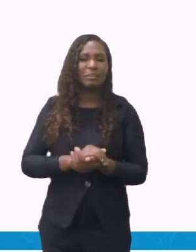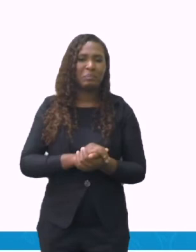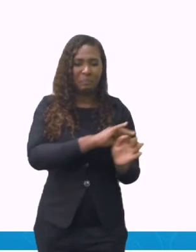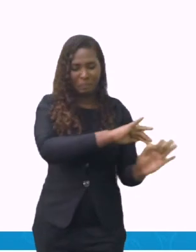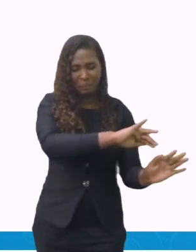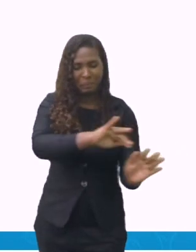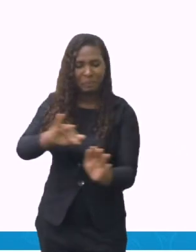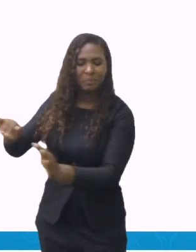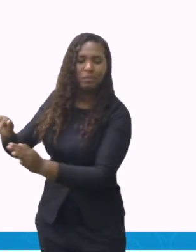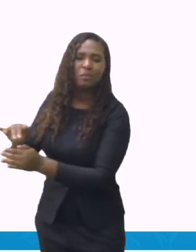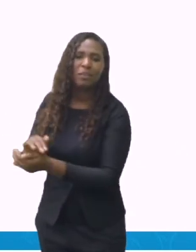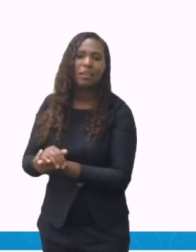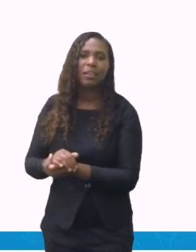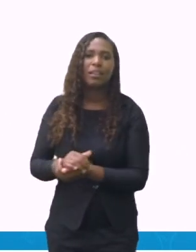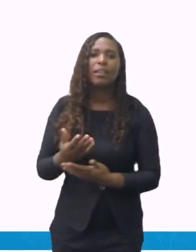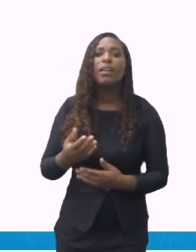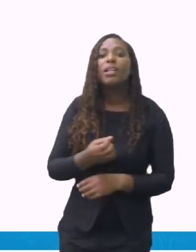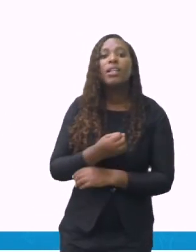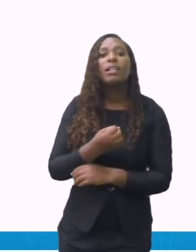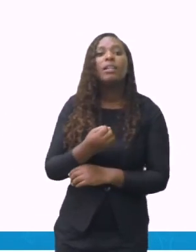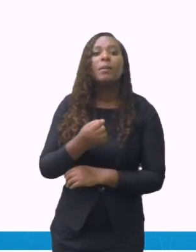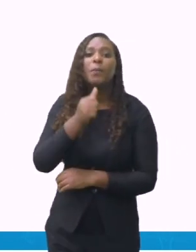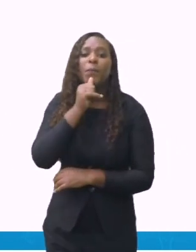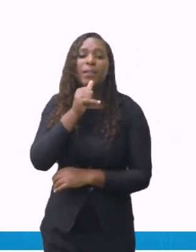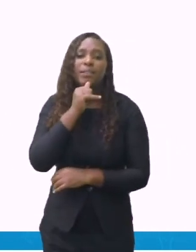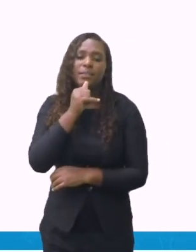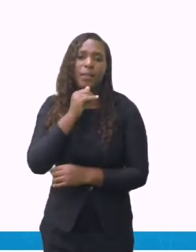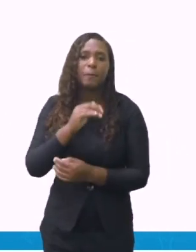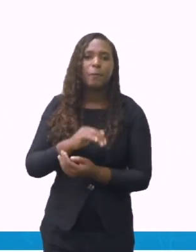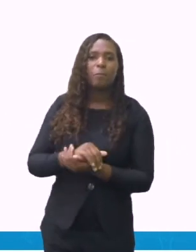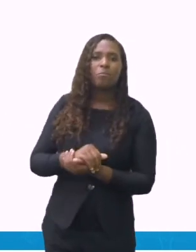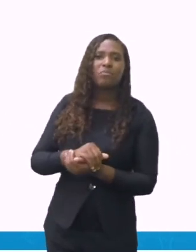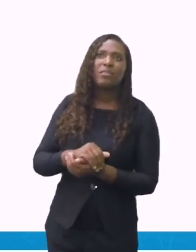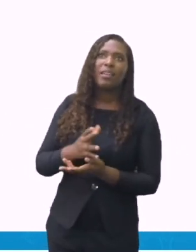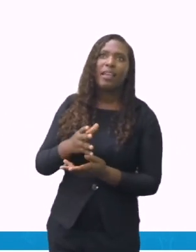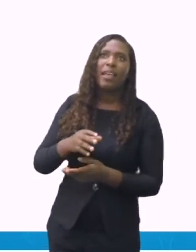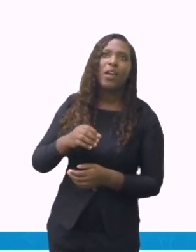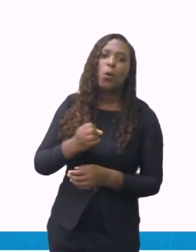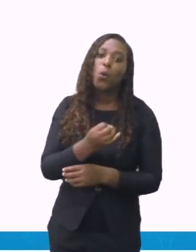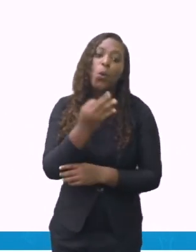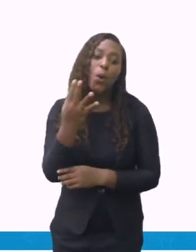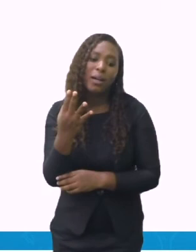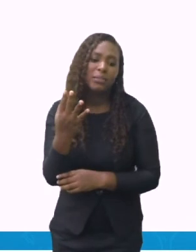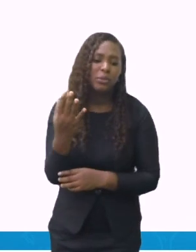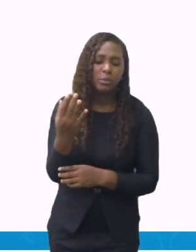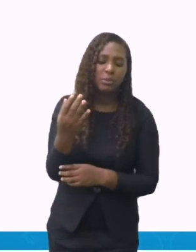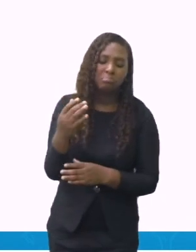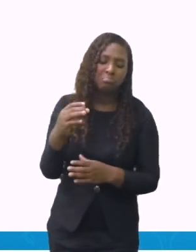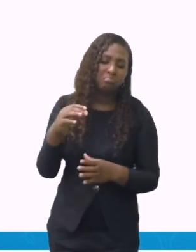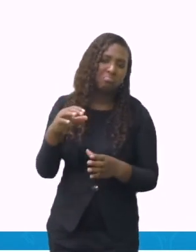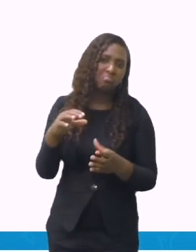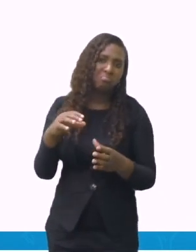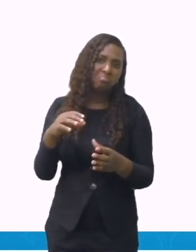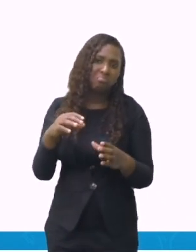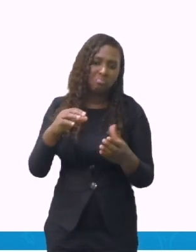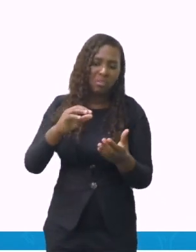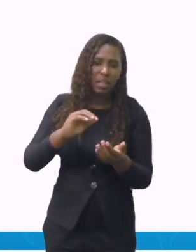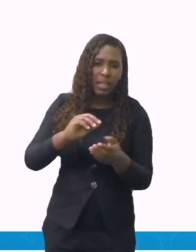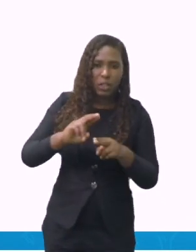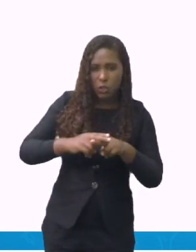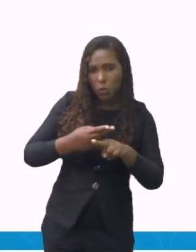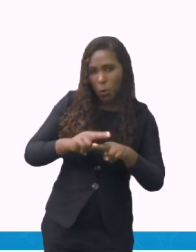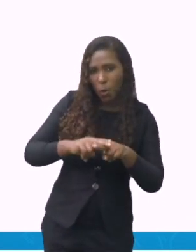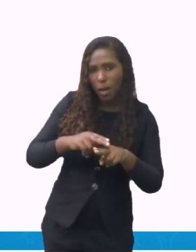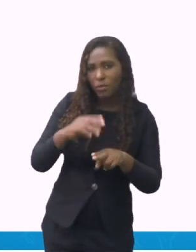brigadeiros de bolinha podem servir? Qual a quantidade específica, mais ou menos, para eu uma ideia? Então, eu quero fazer uma